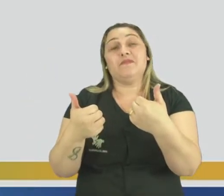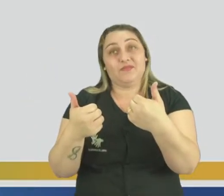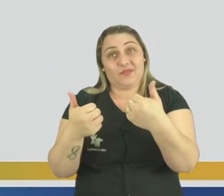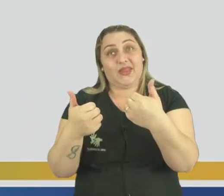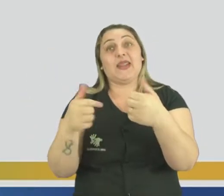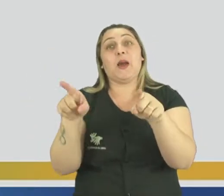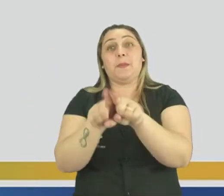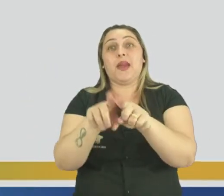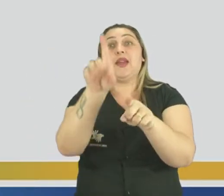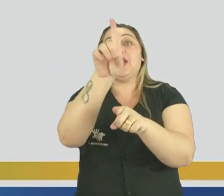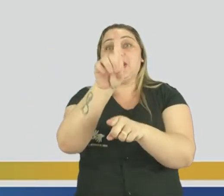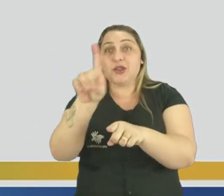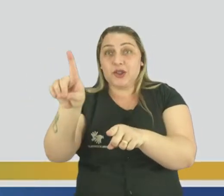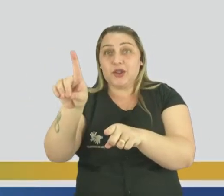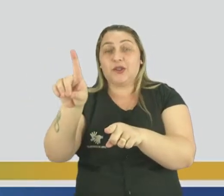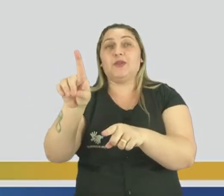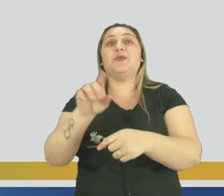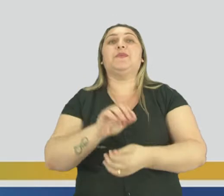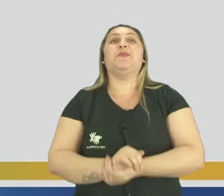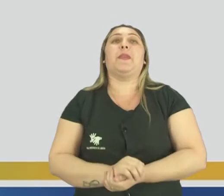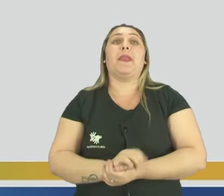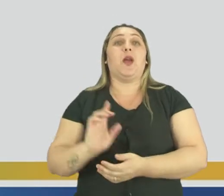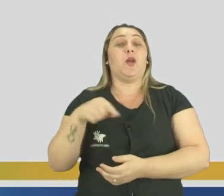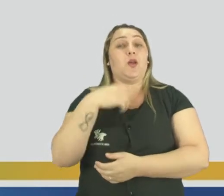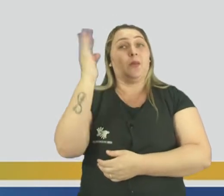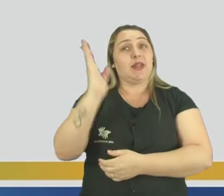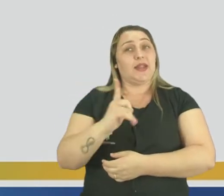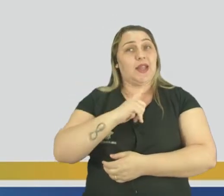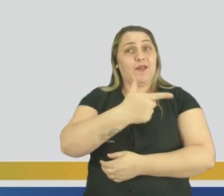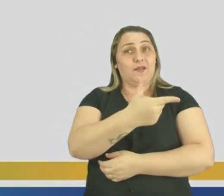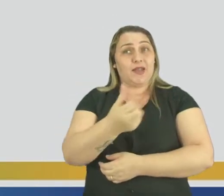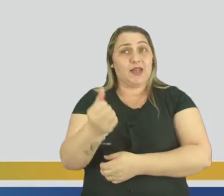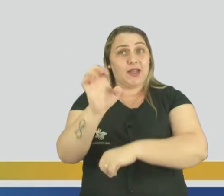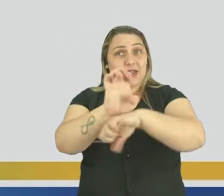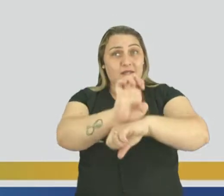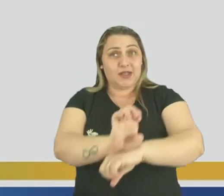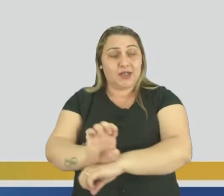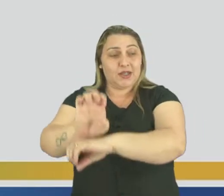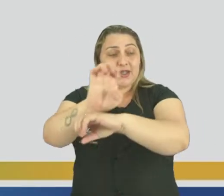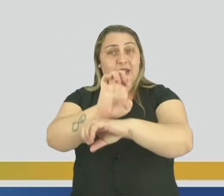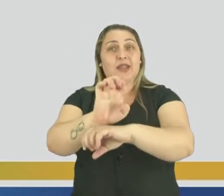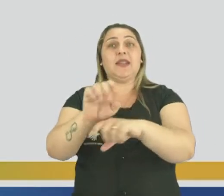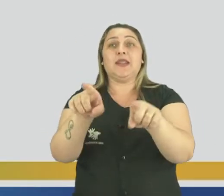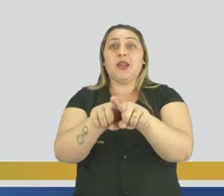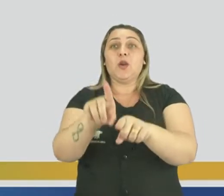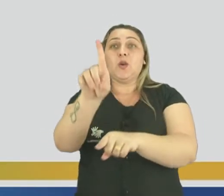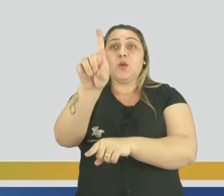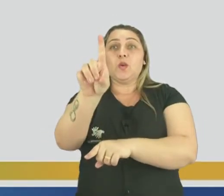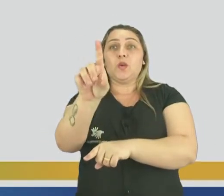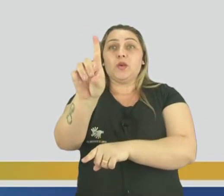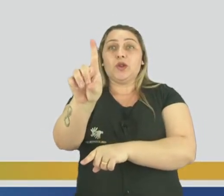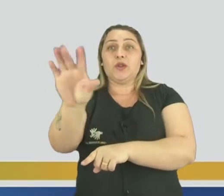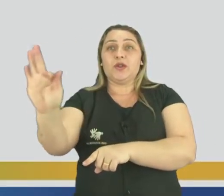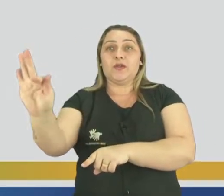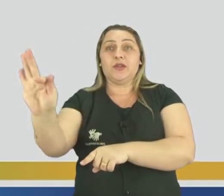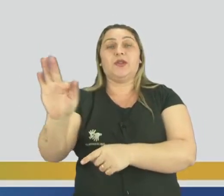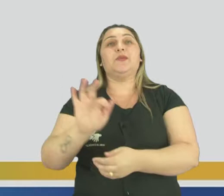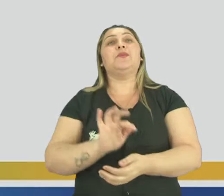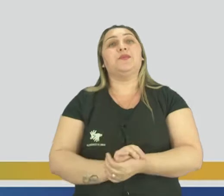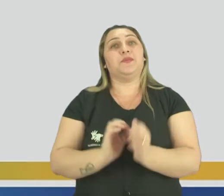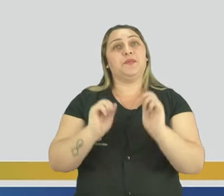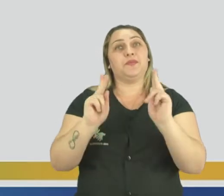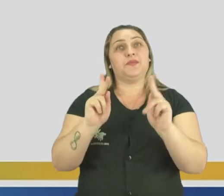em distritos, ok? Então, o nosso Brasil tem 26 estados e nós temos também um Distrito Federal,